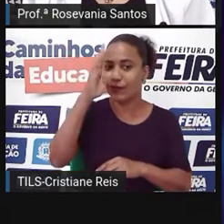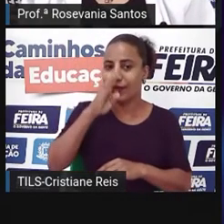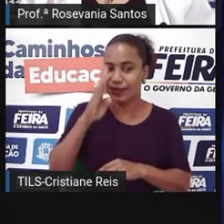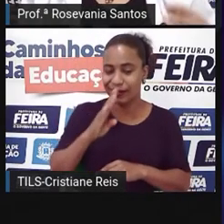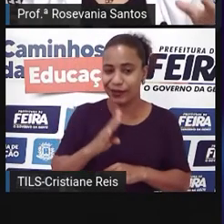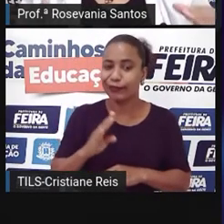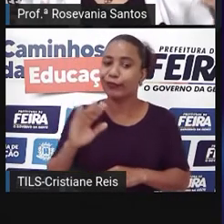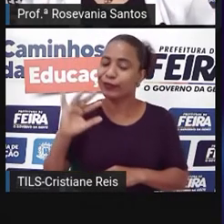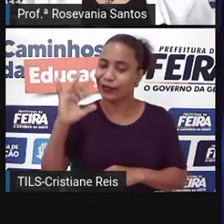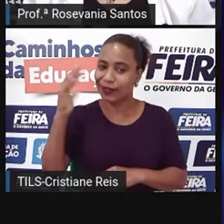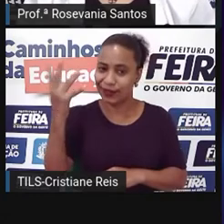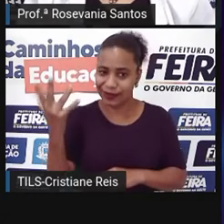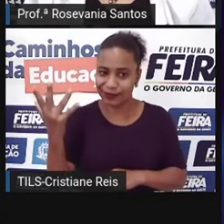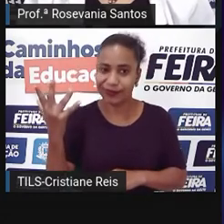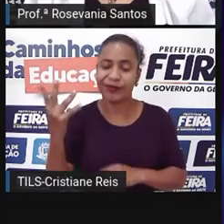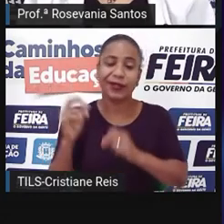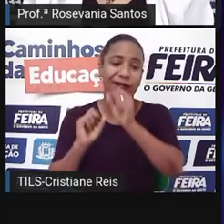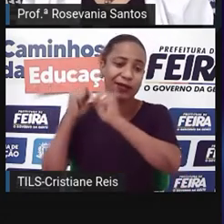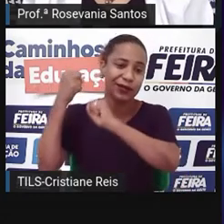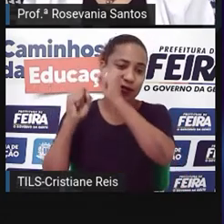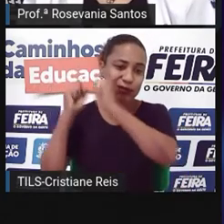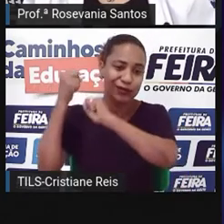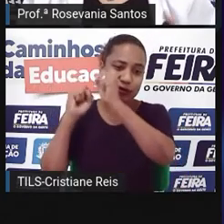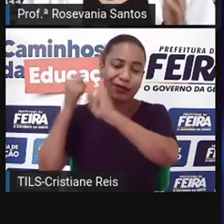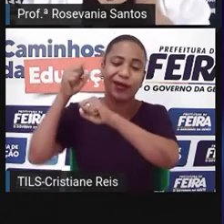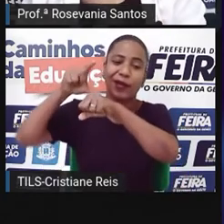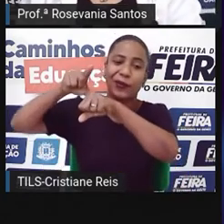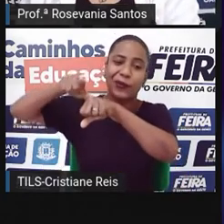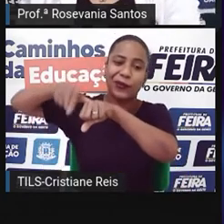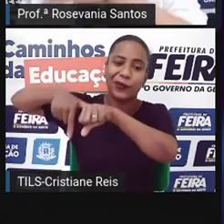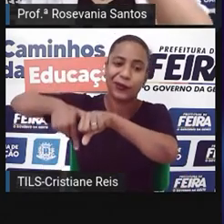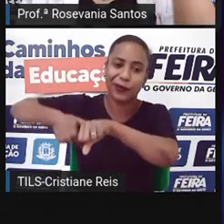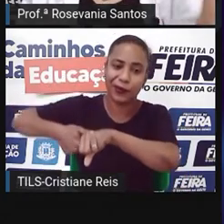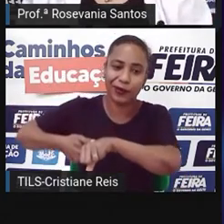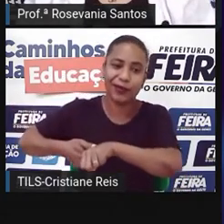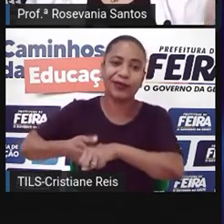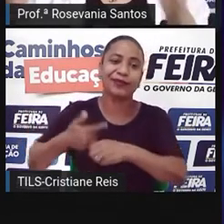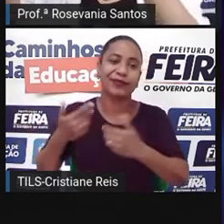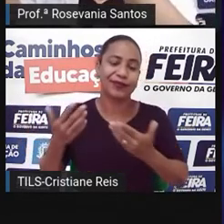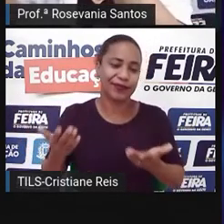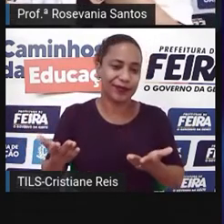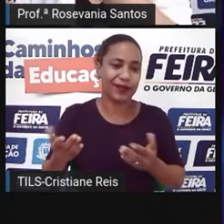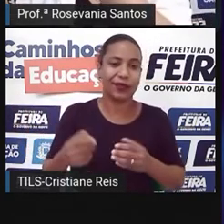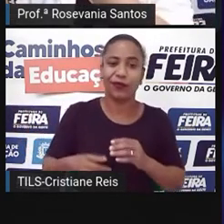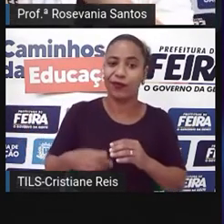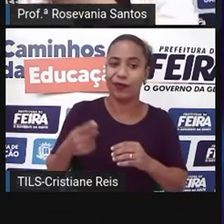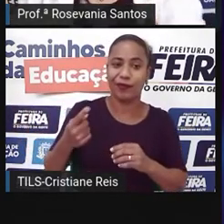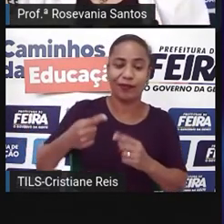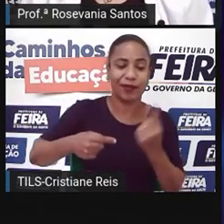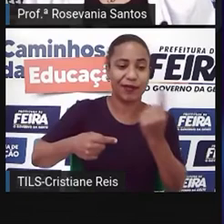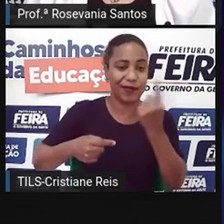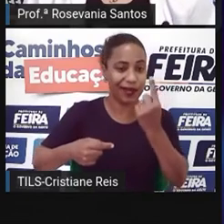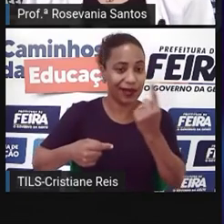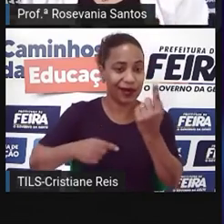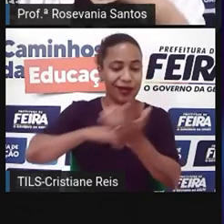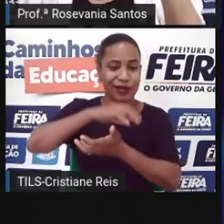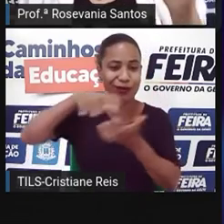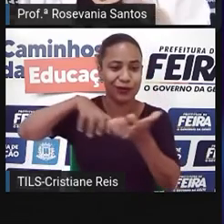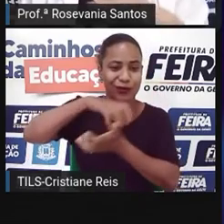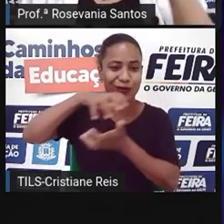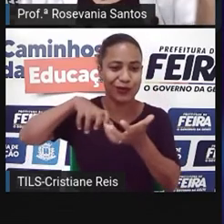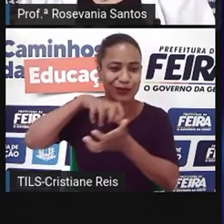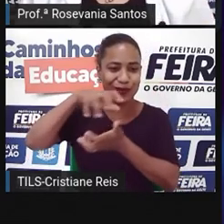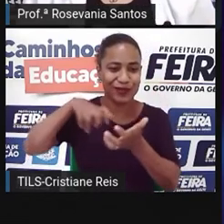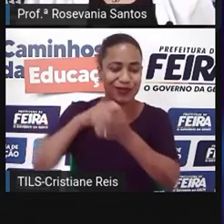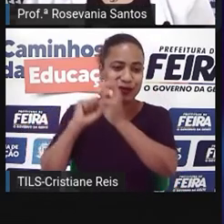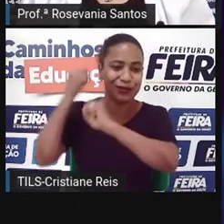né, eles passaram por um processo de industrialização tardia. O que que é isso? Veio depois, não foi lá junto com a primeira revolução industrial, né,